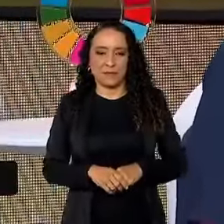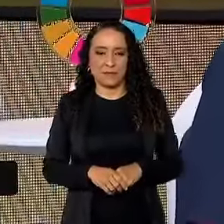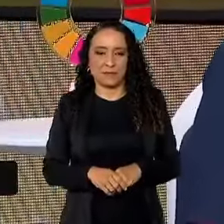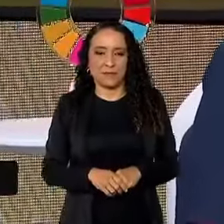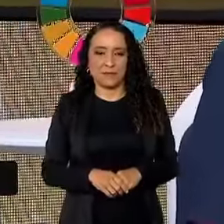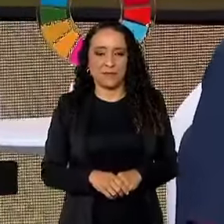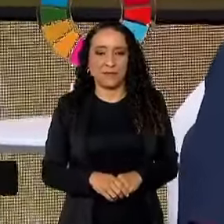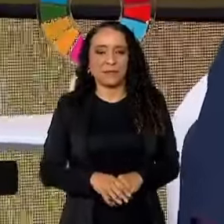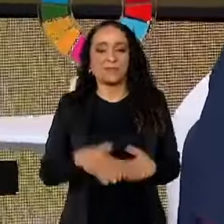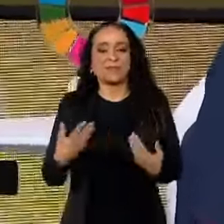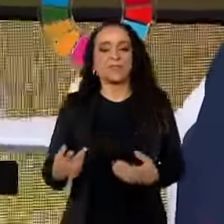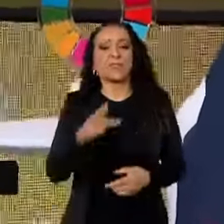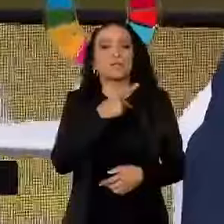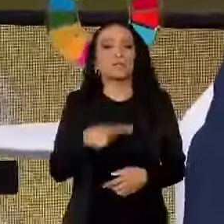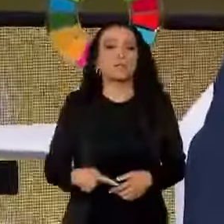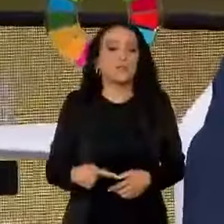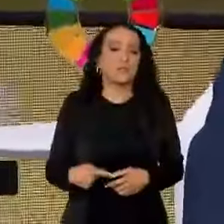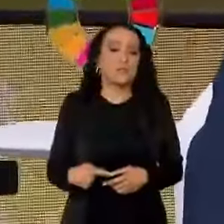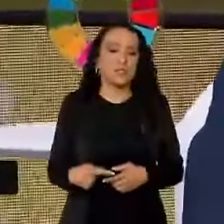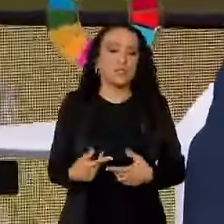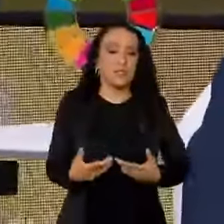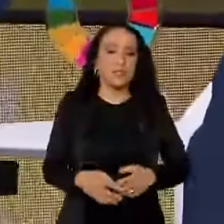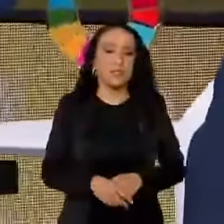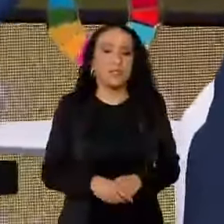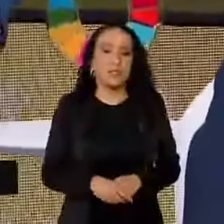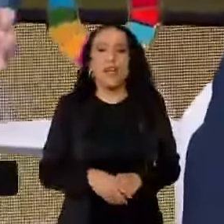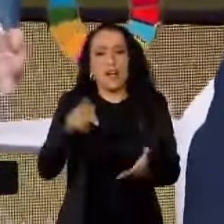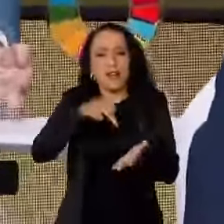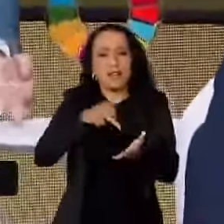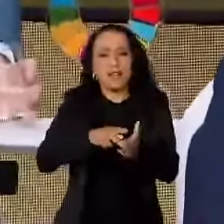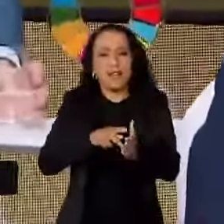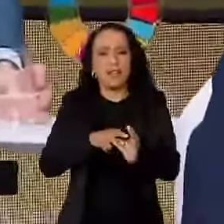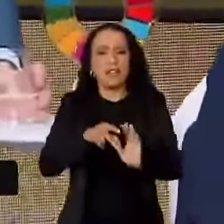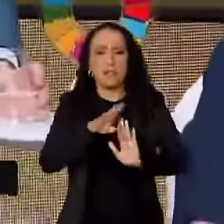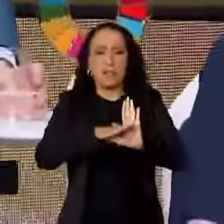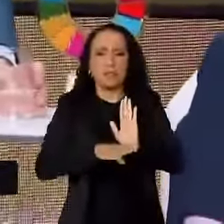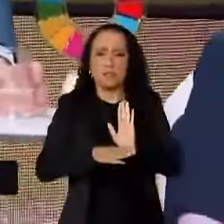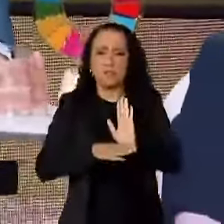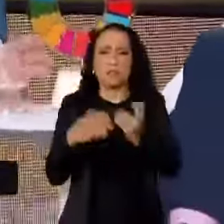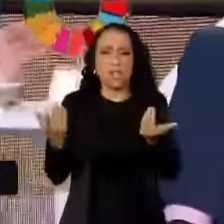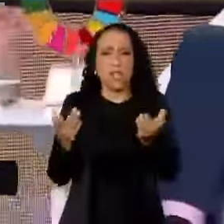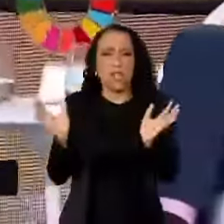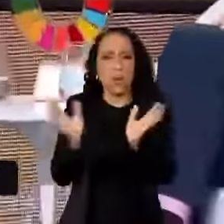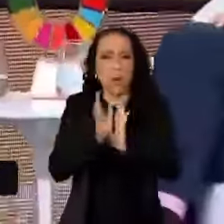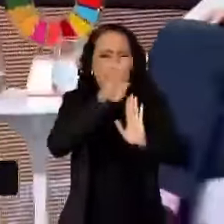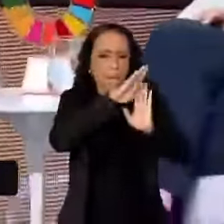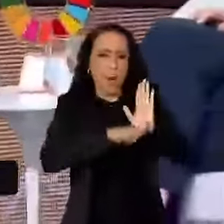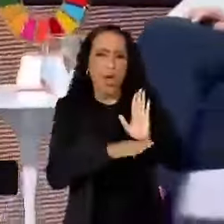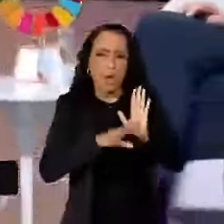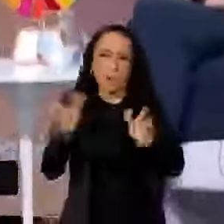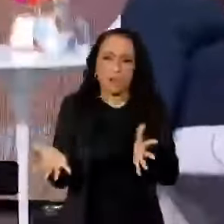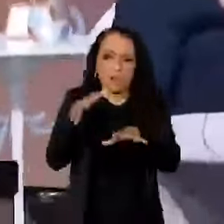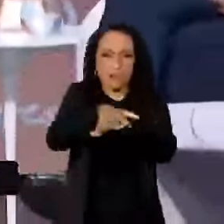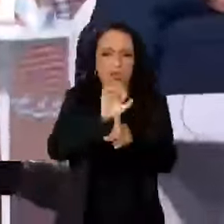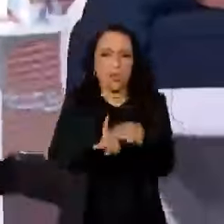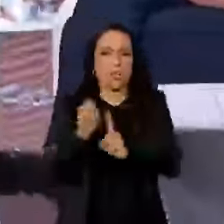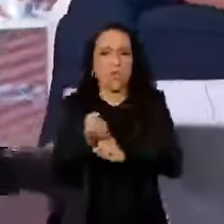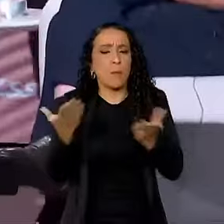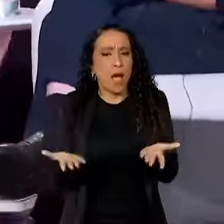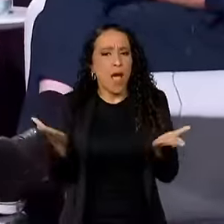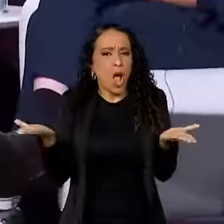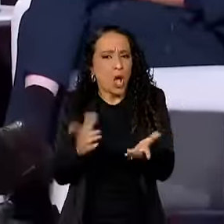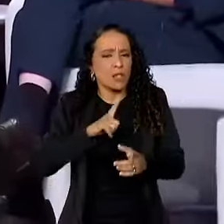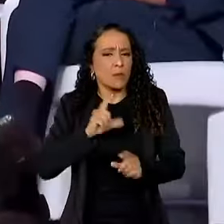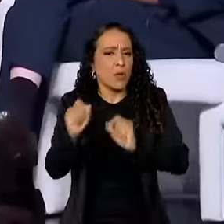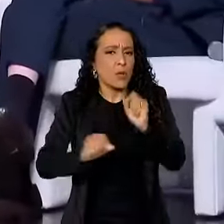Presidente, Bolsa Família, na verdade, é o padrão ouro dos programas de inclusão social. Mas agora você também